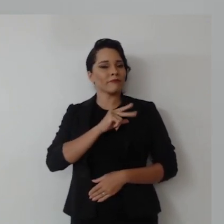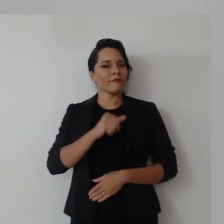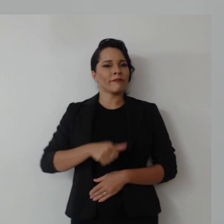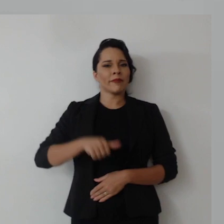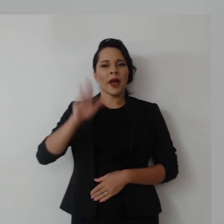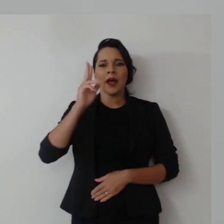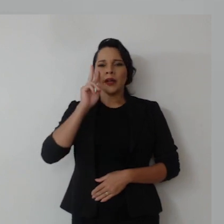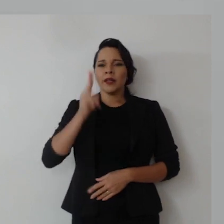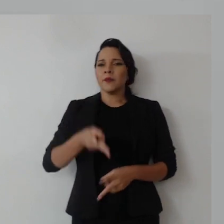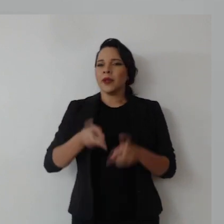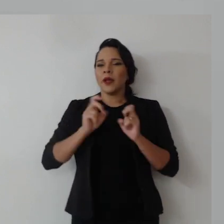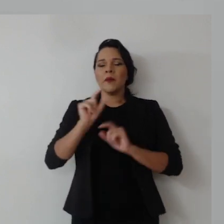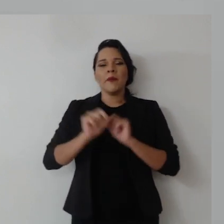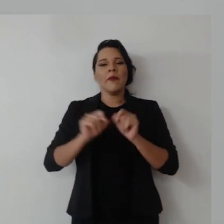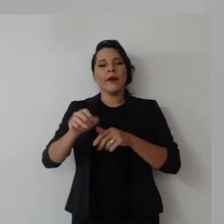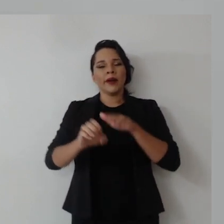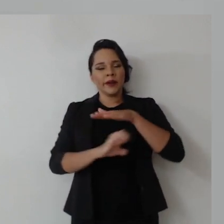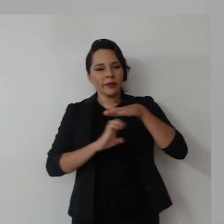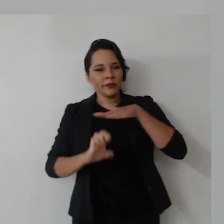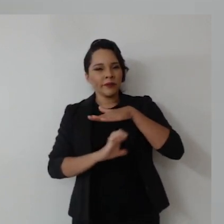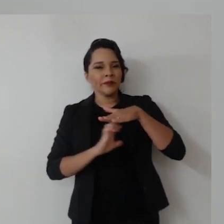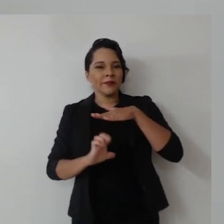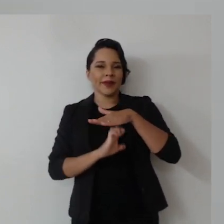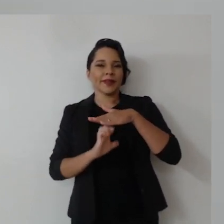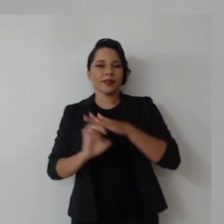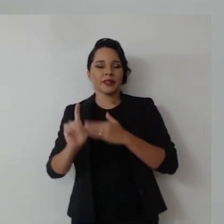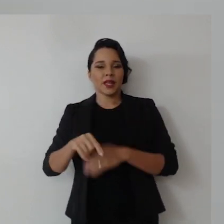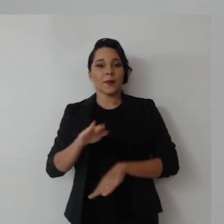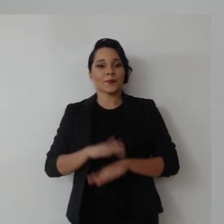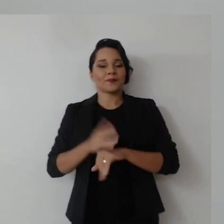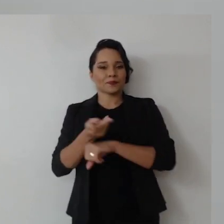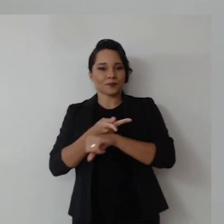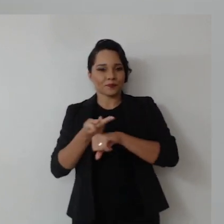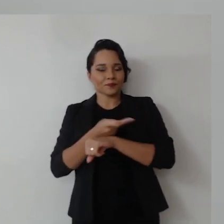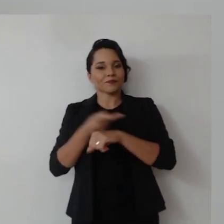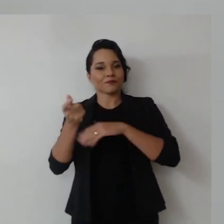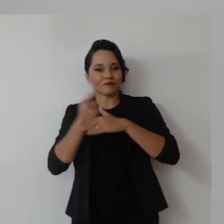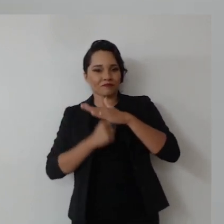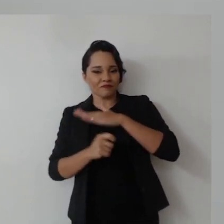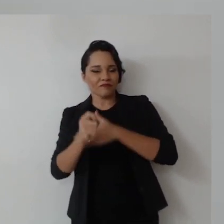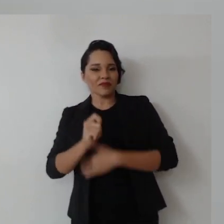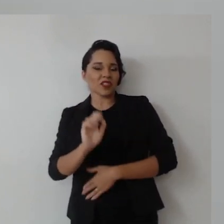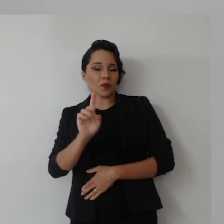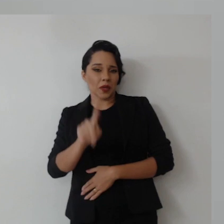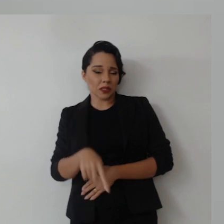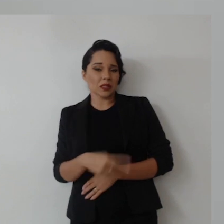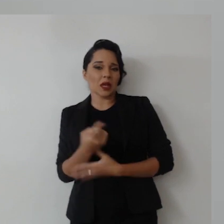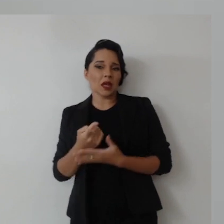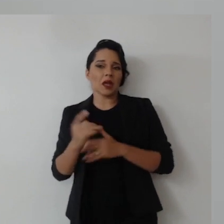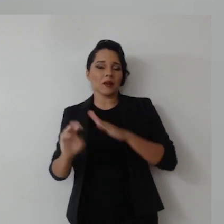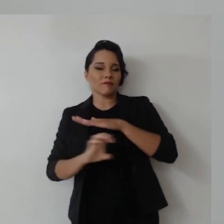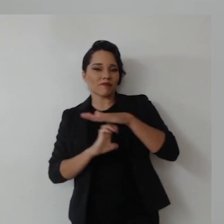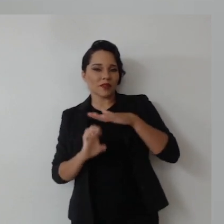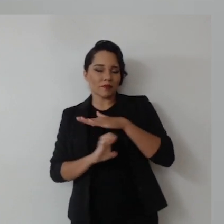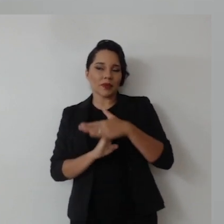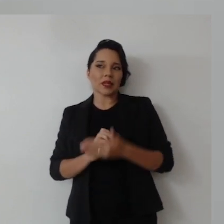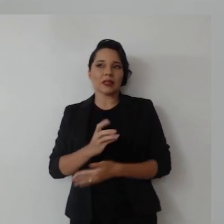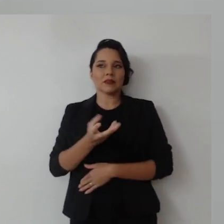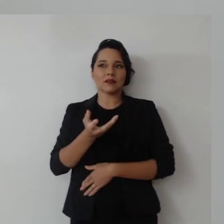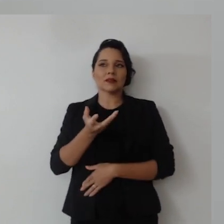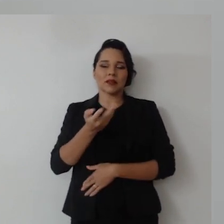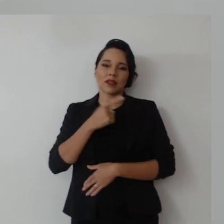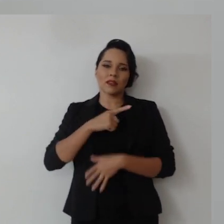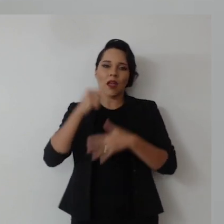cada vez mais a gente vê que as empresas que são mais procuradas para investimento são aquelas que